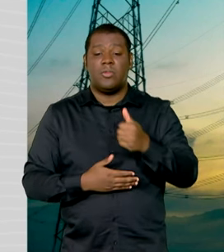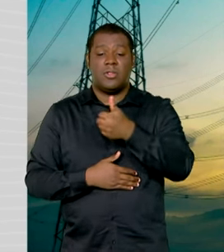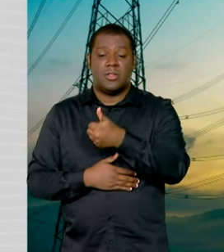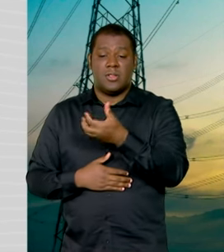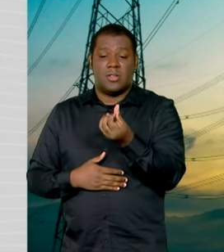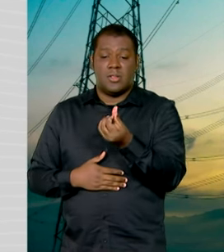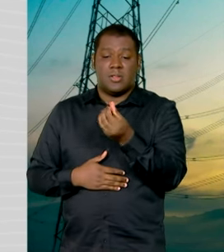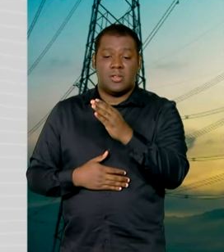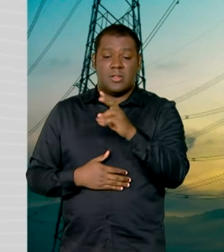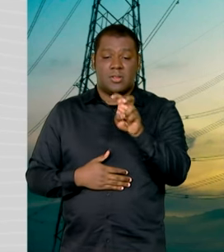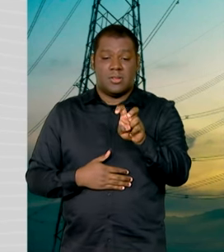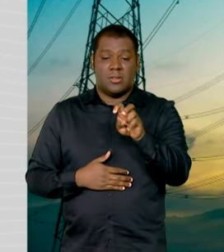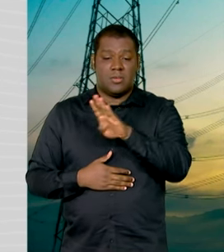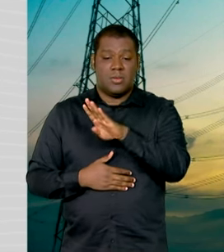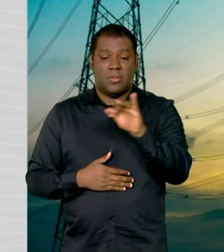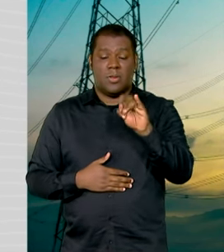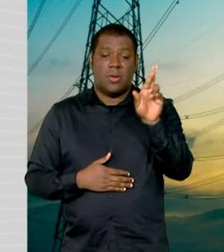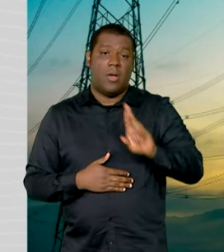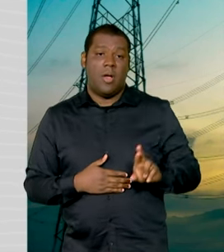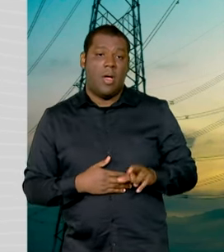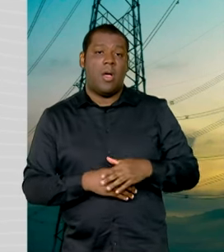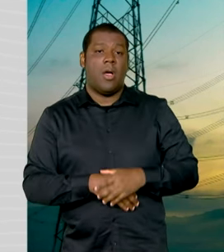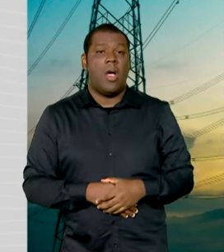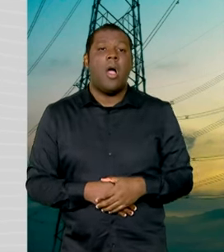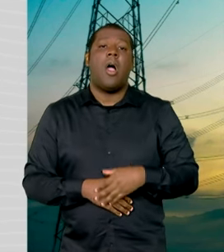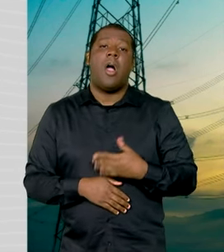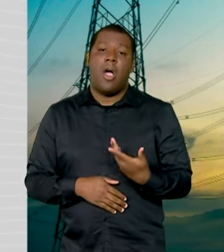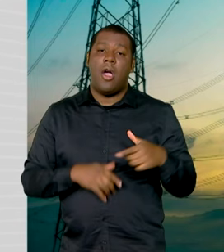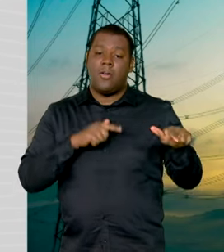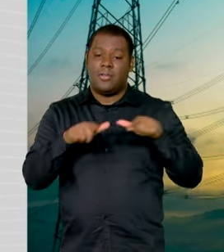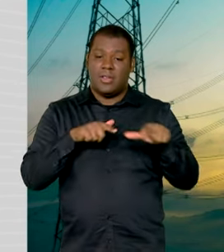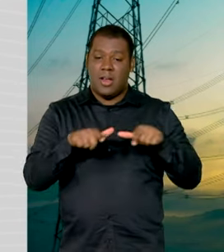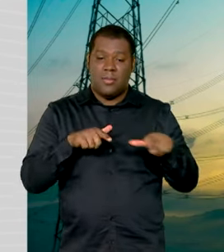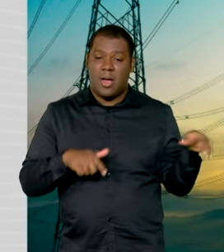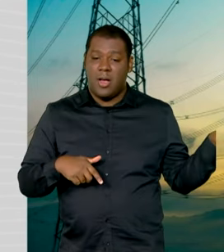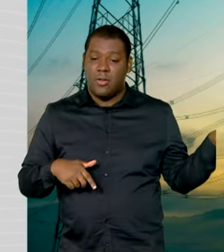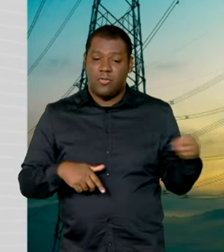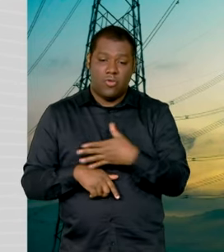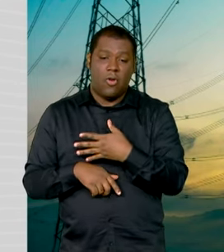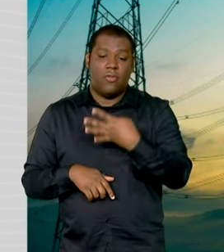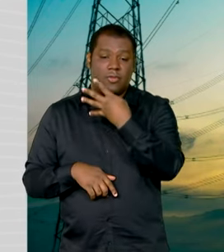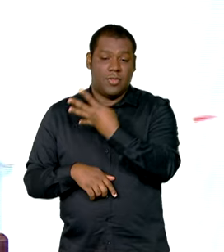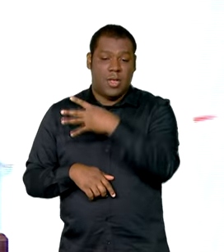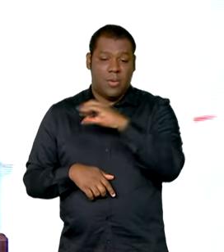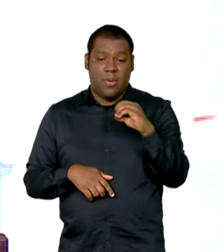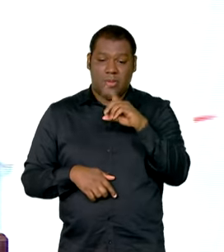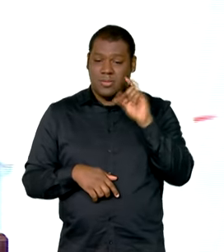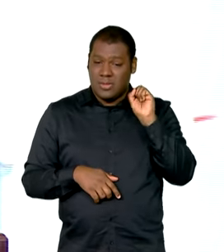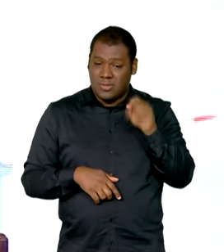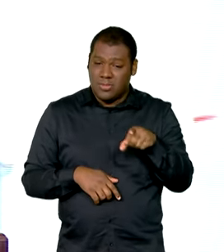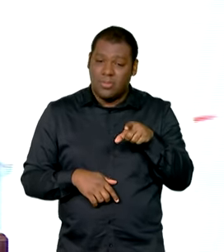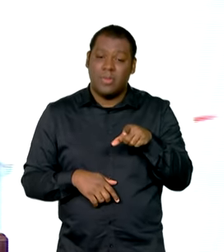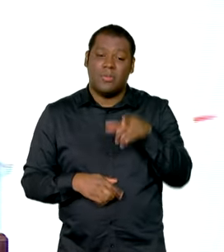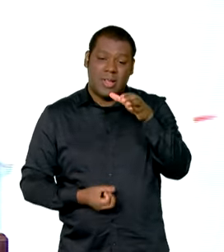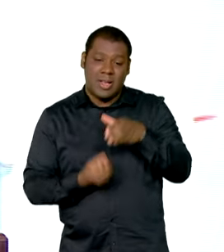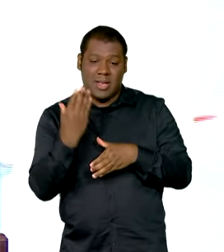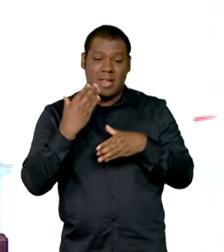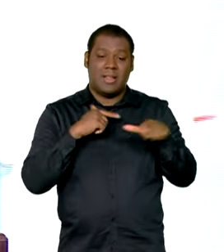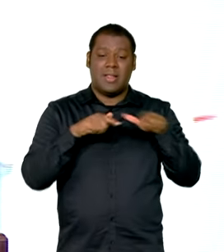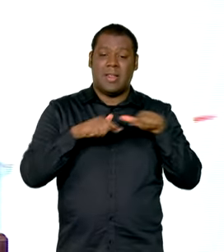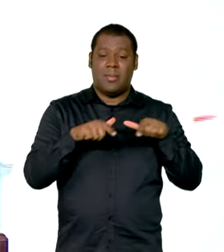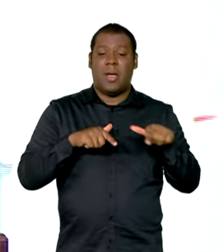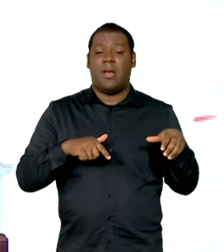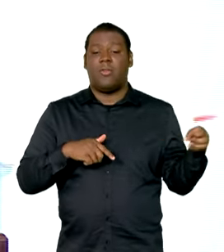bilhões e 400 mil empregos criados, principalmente na região Nordeste. Por um lado, buscamos